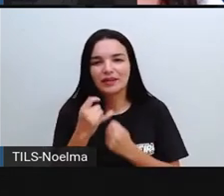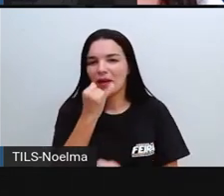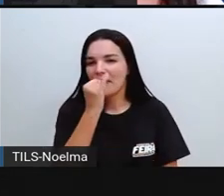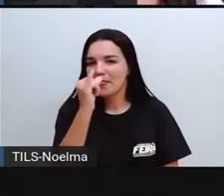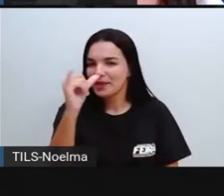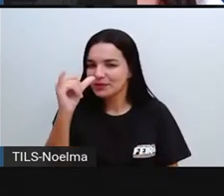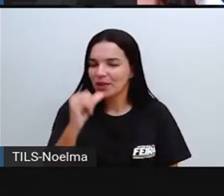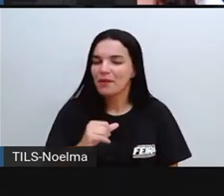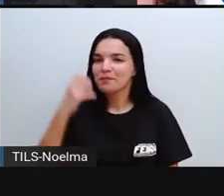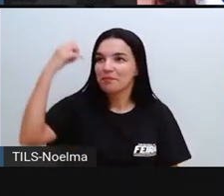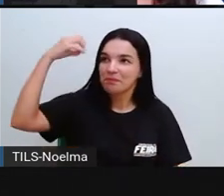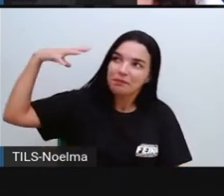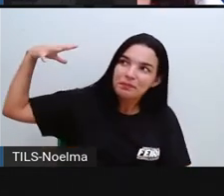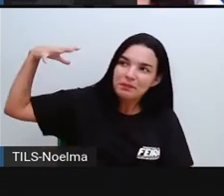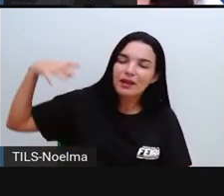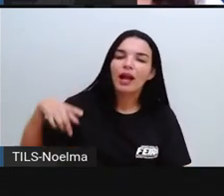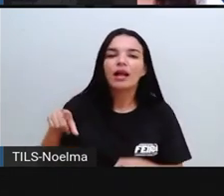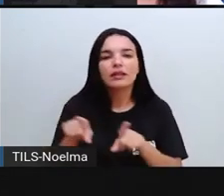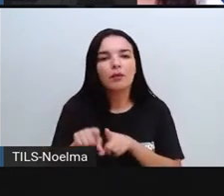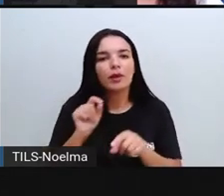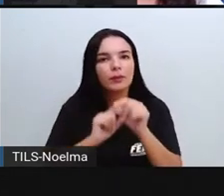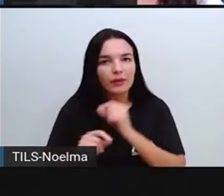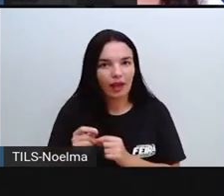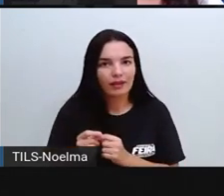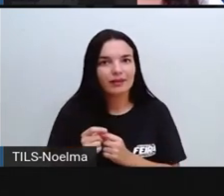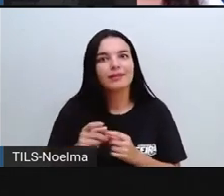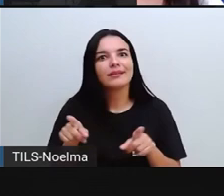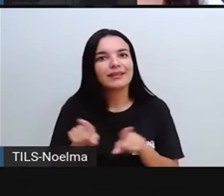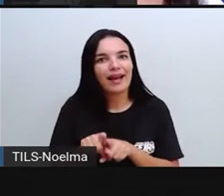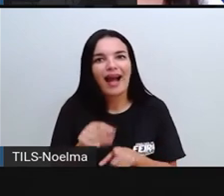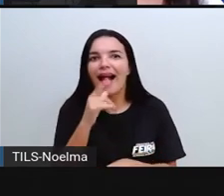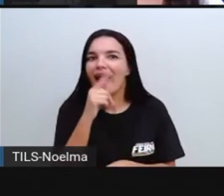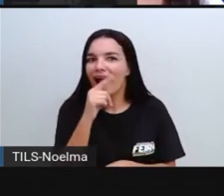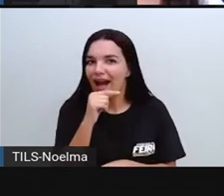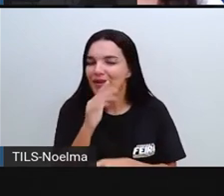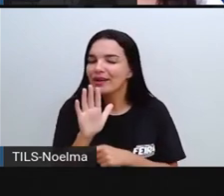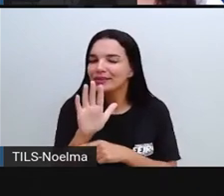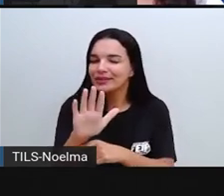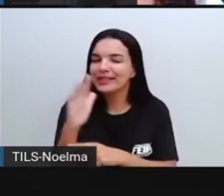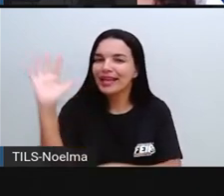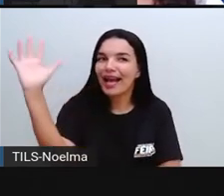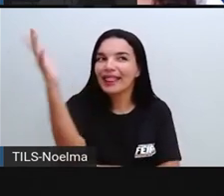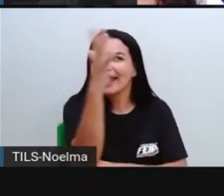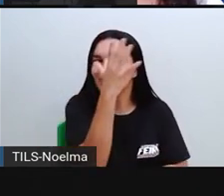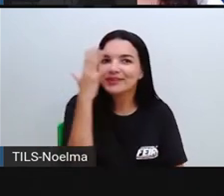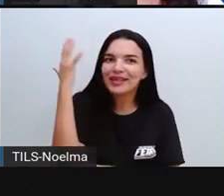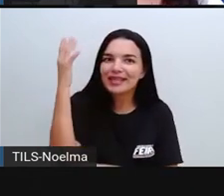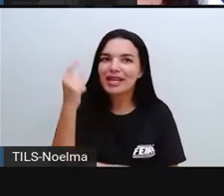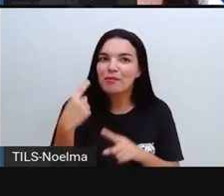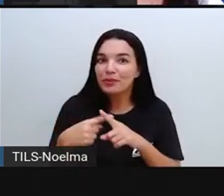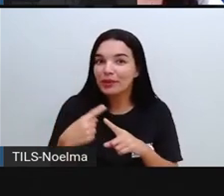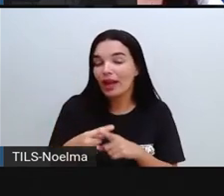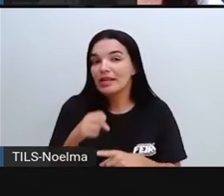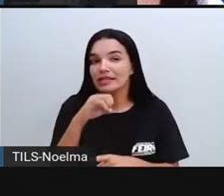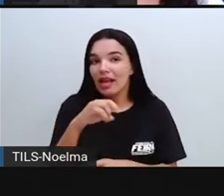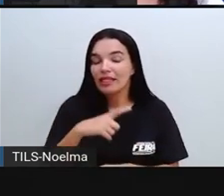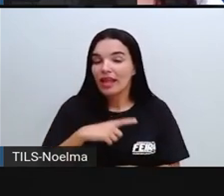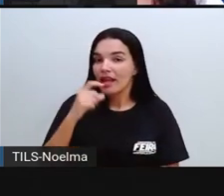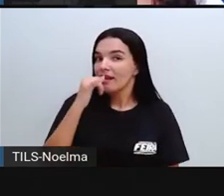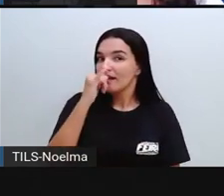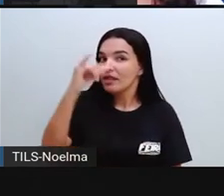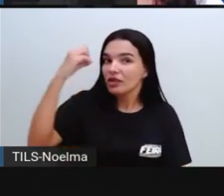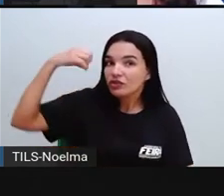energia. E, consequentemente, também a gente vai estar contribuindo com a natureza, uma vez que para geração de energia,